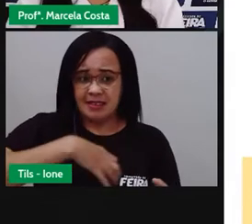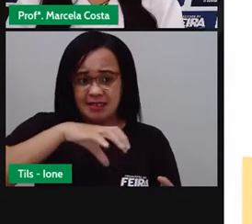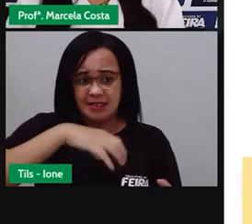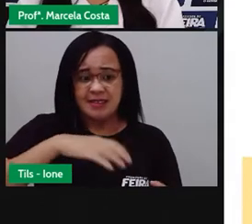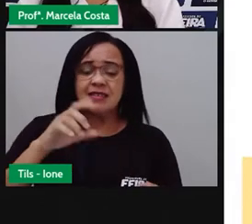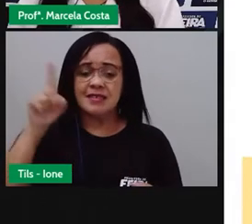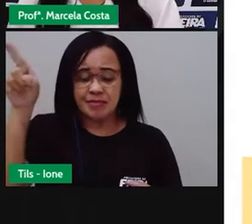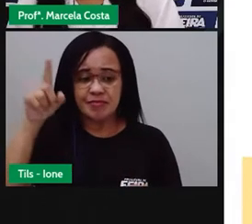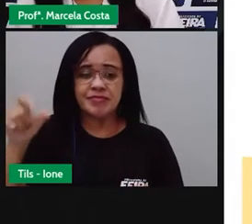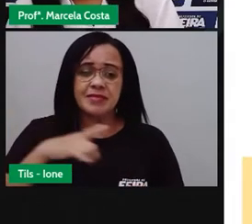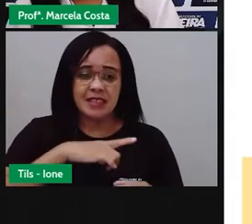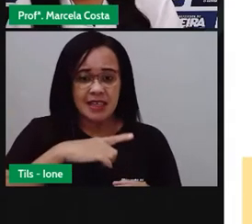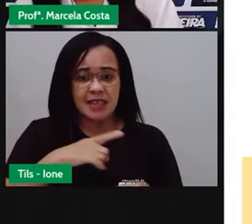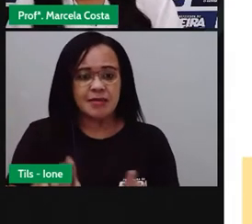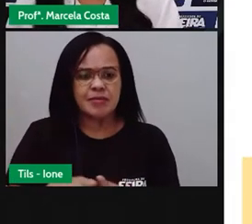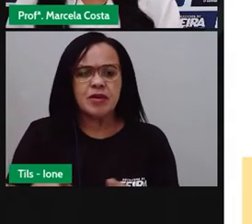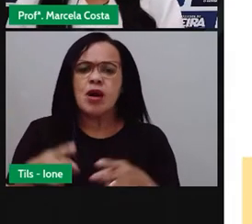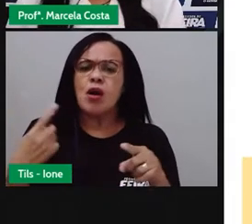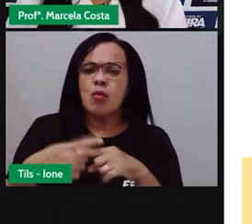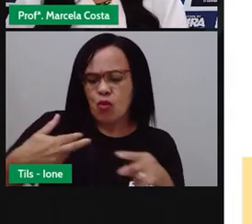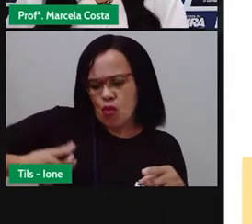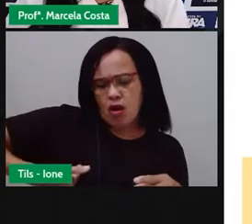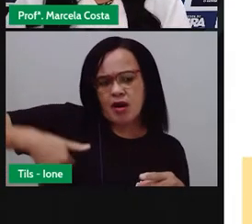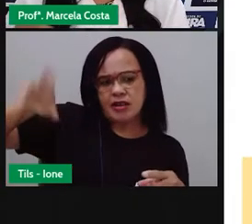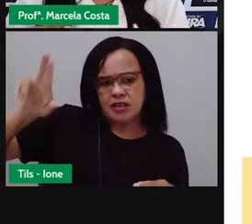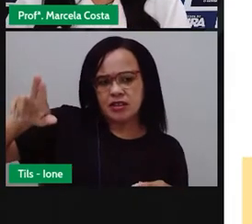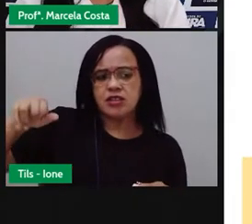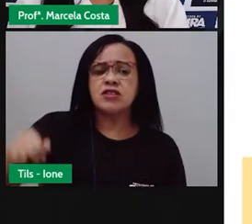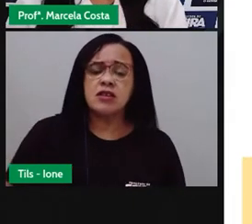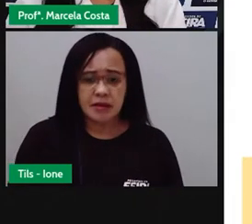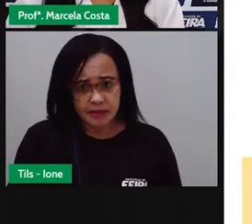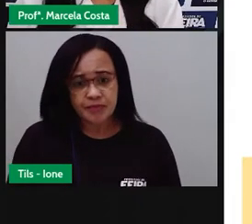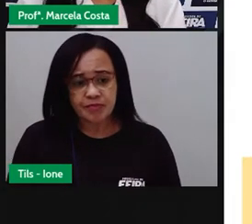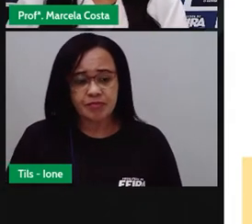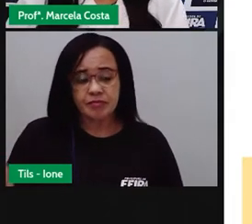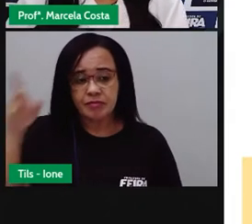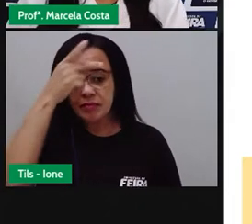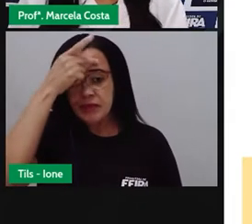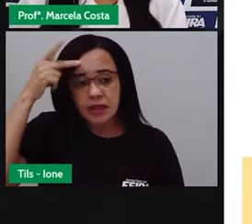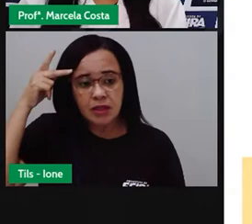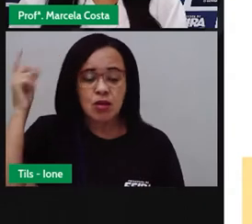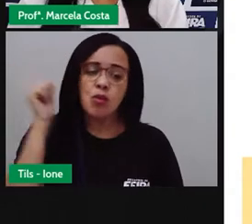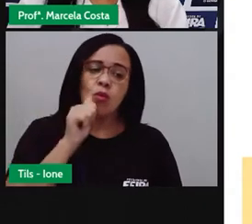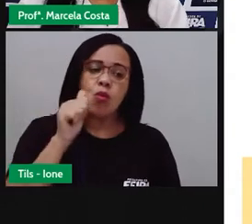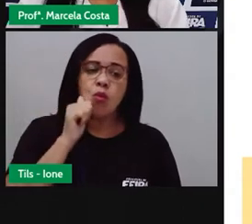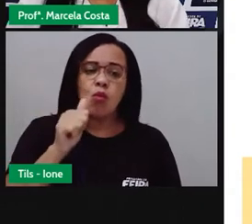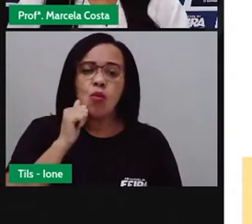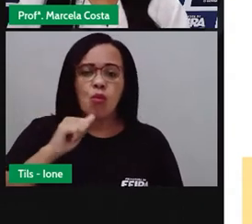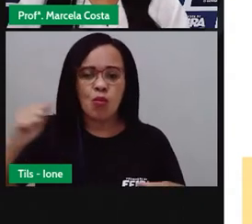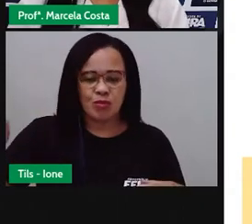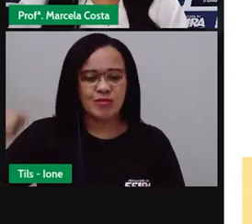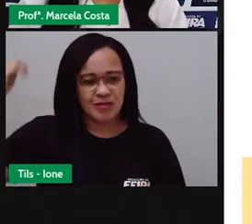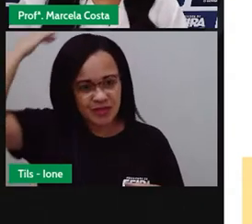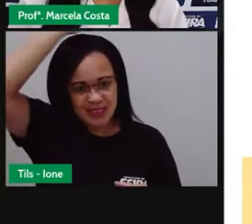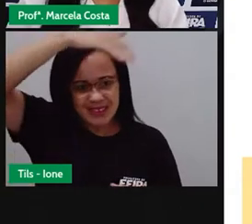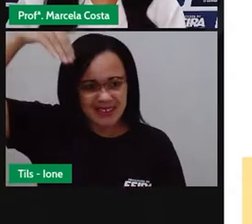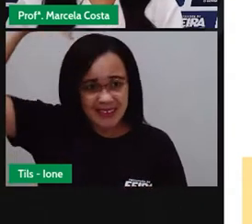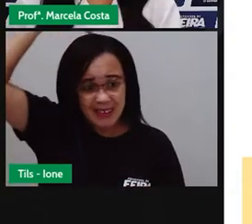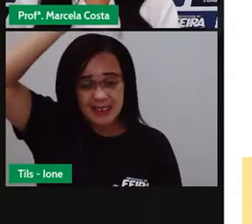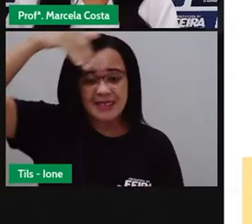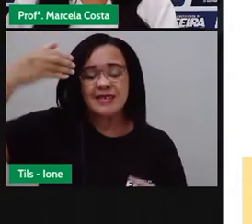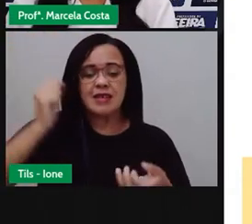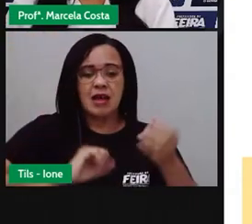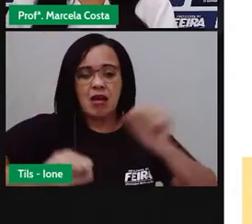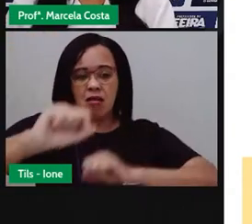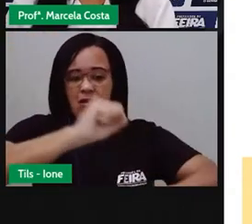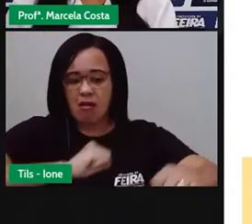É uma festa religiosa, onde as baianas vão lavar as escadarias da igreja do